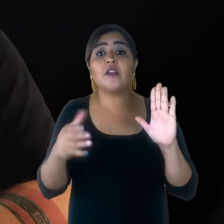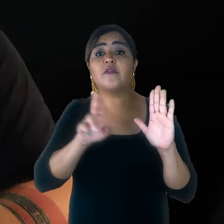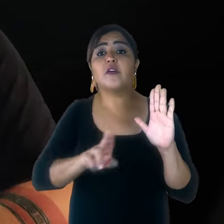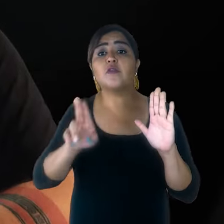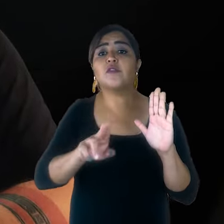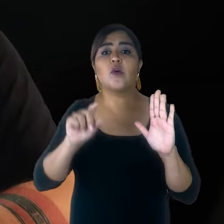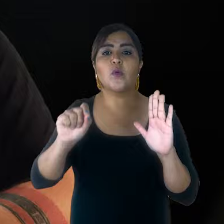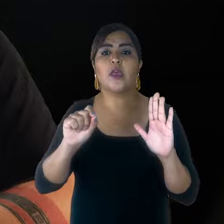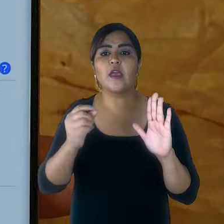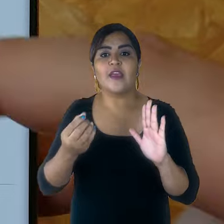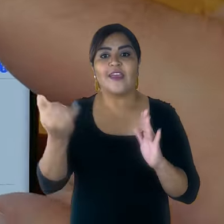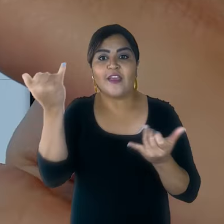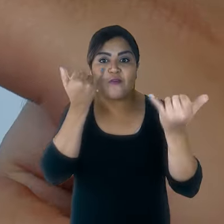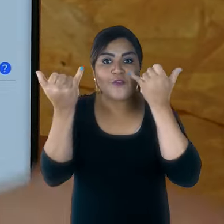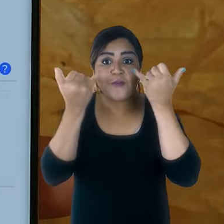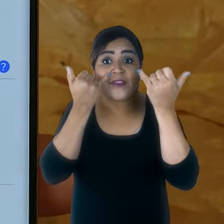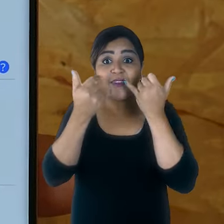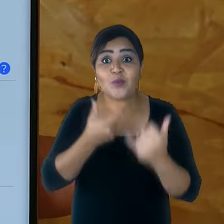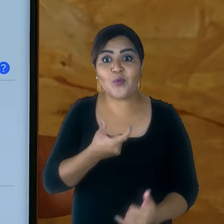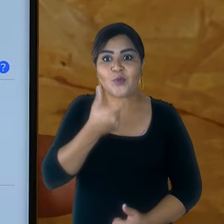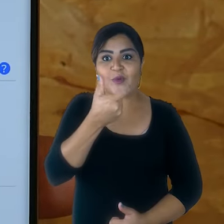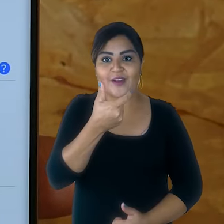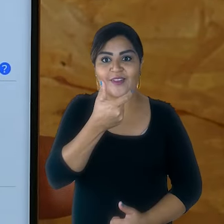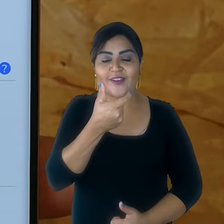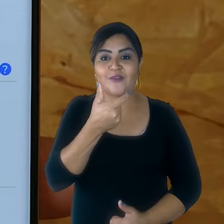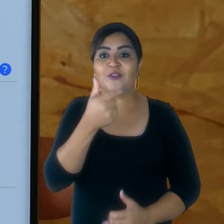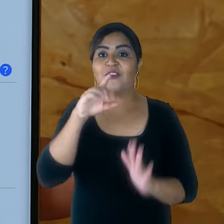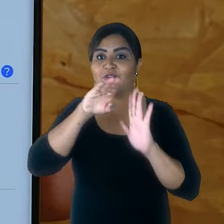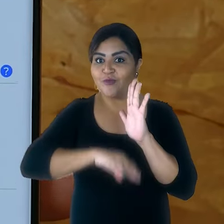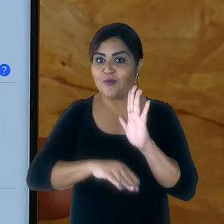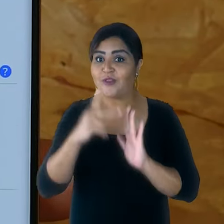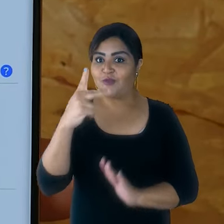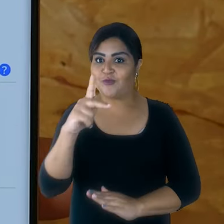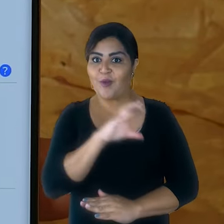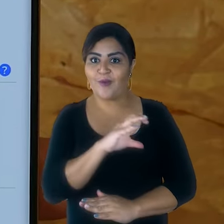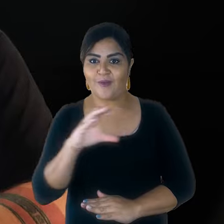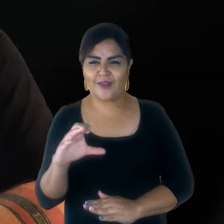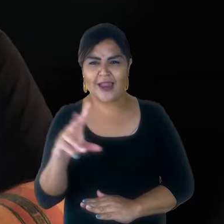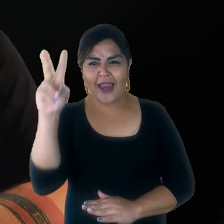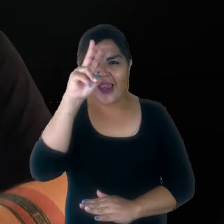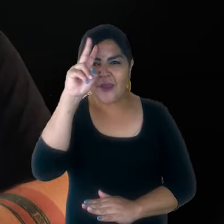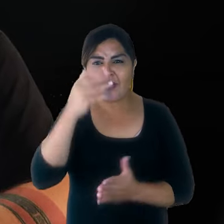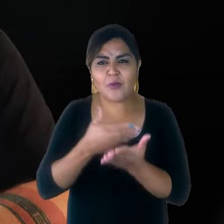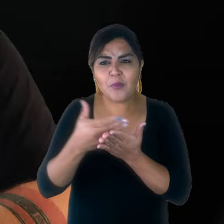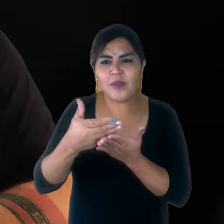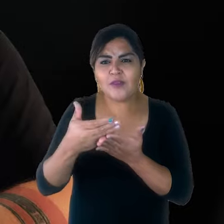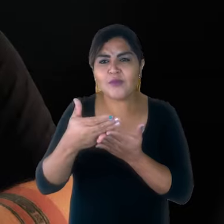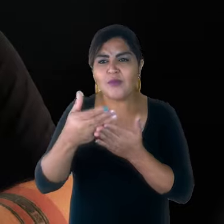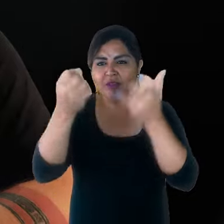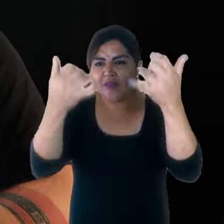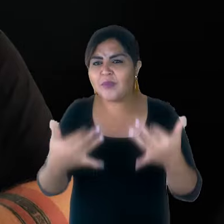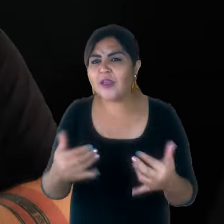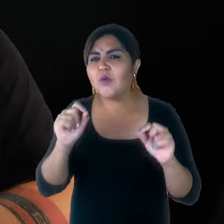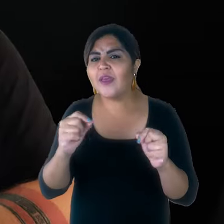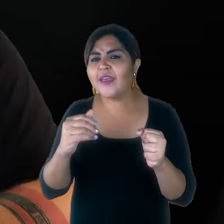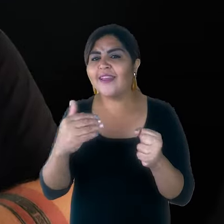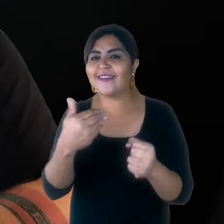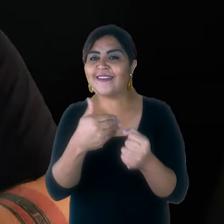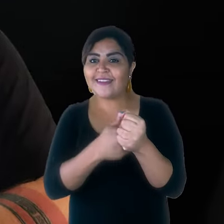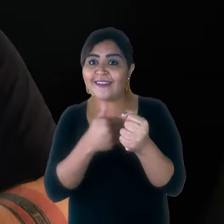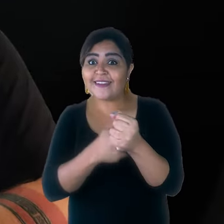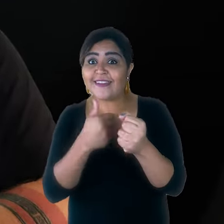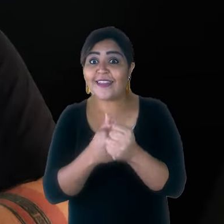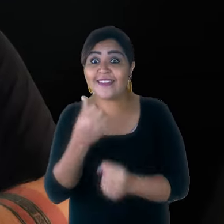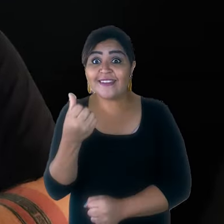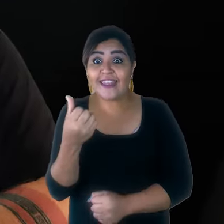débito da sua conta. No primeiro campo, digite a senha de seis dígitos. Lembra que eu expliquei lá no começo do vídeo? É a senha